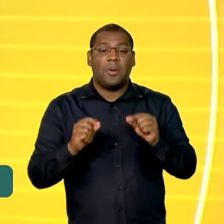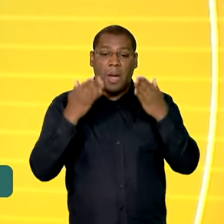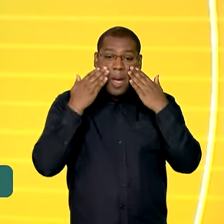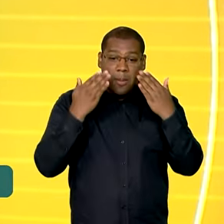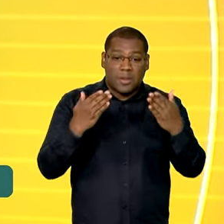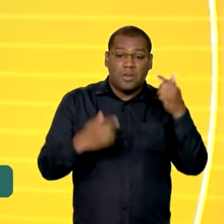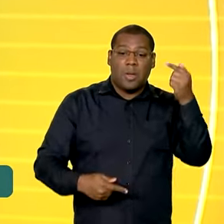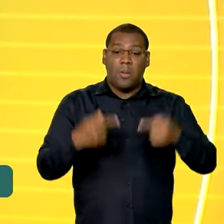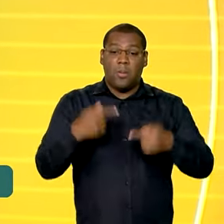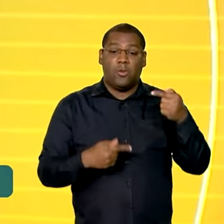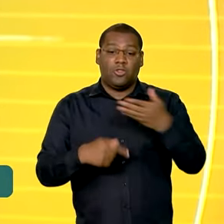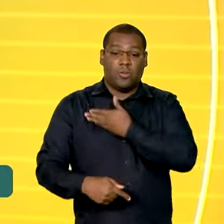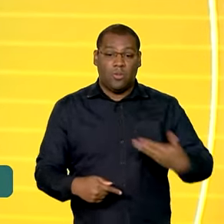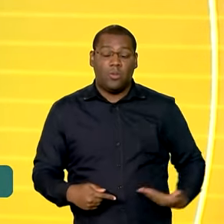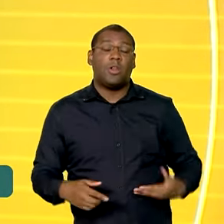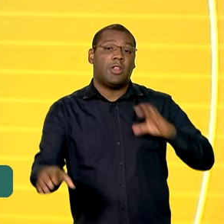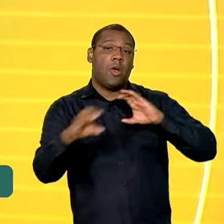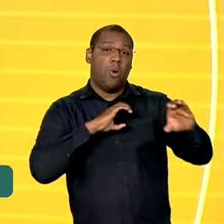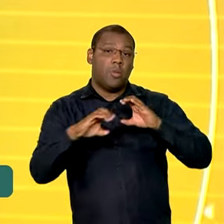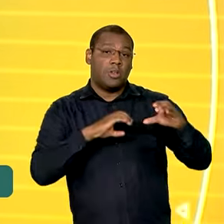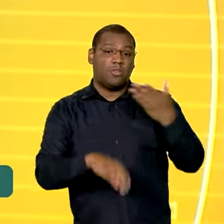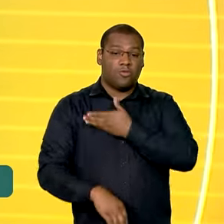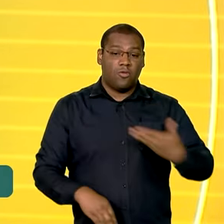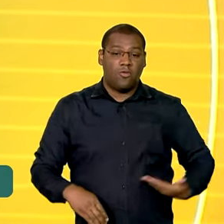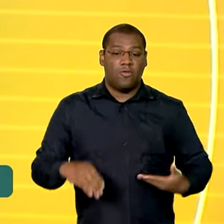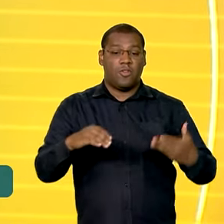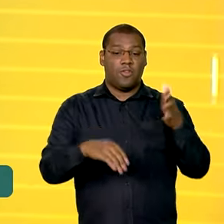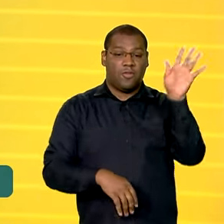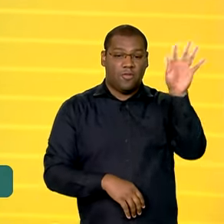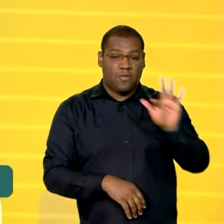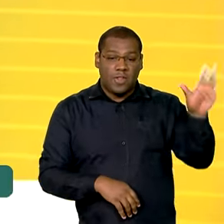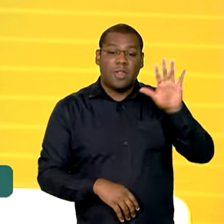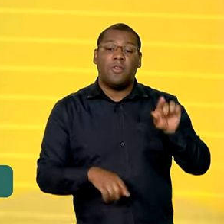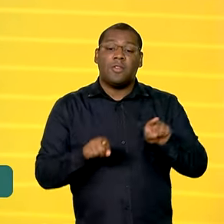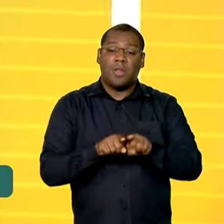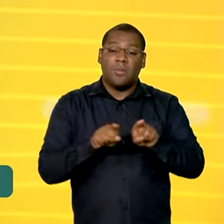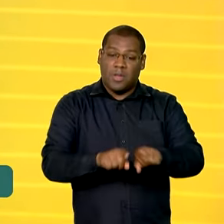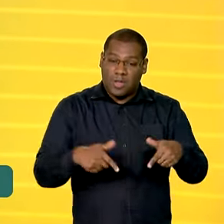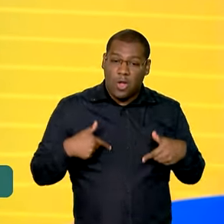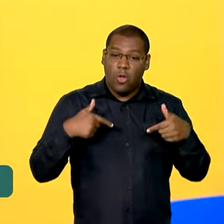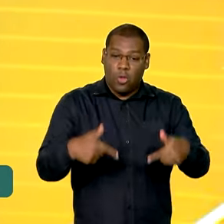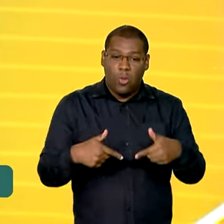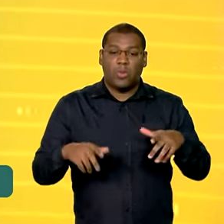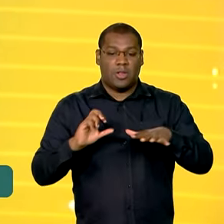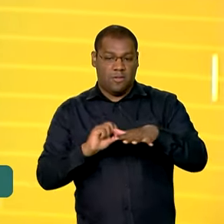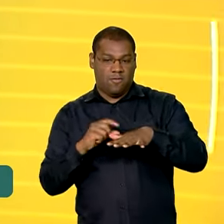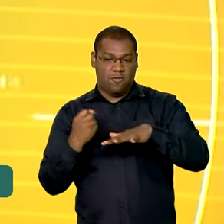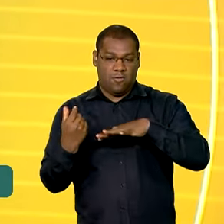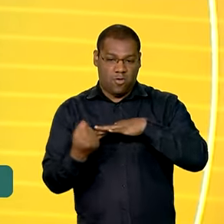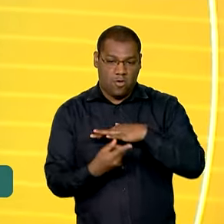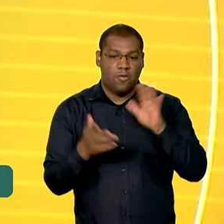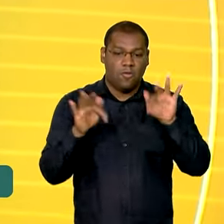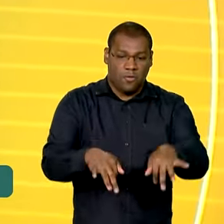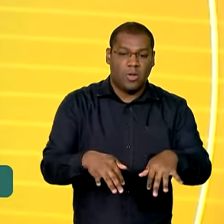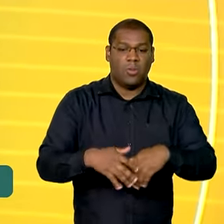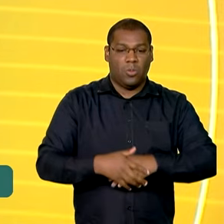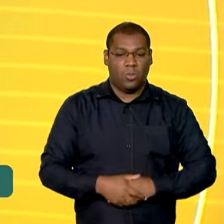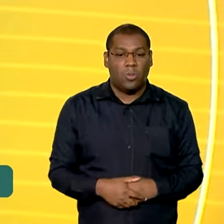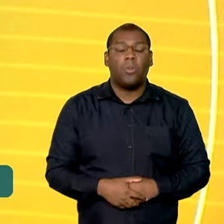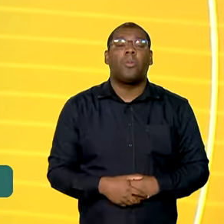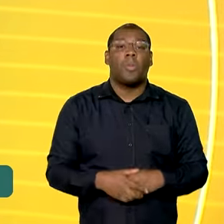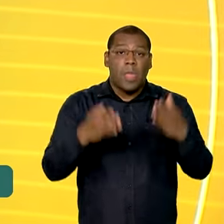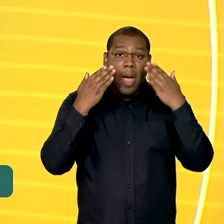políticas de comunicação do governo federal e aprender a combater a desinformação no evento também vai ser